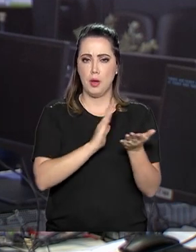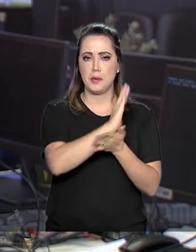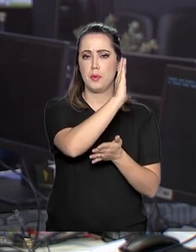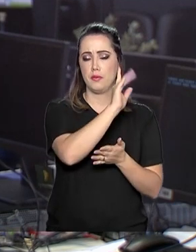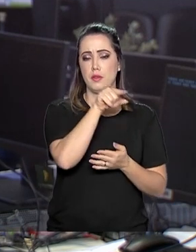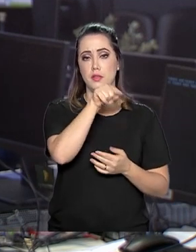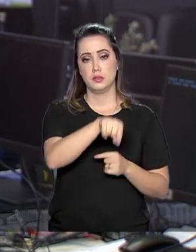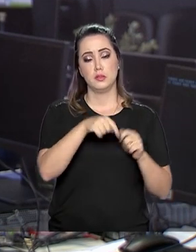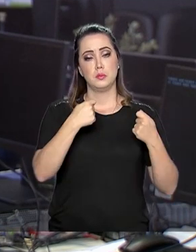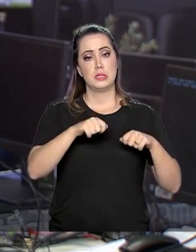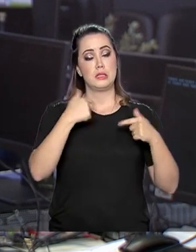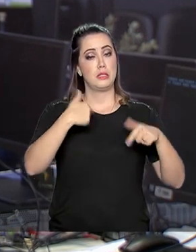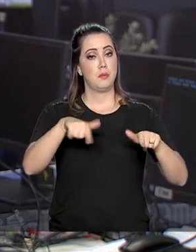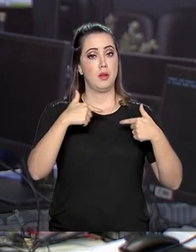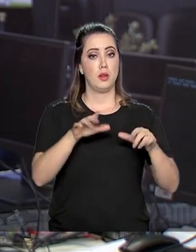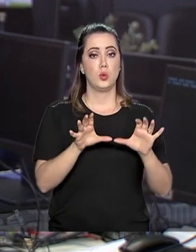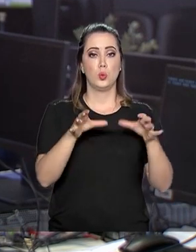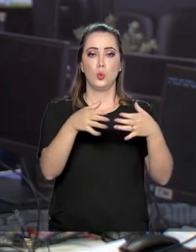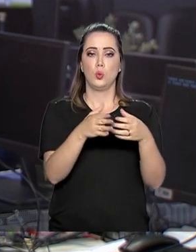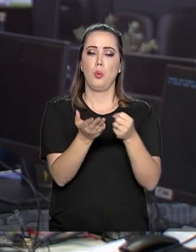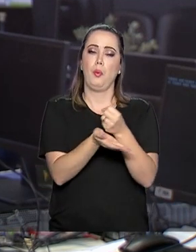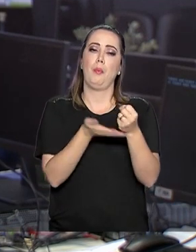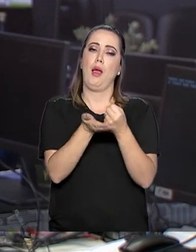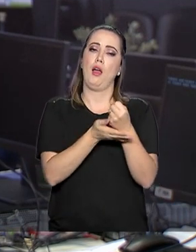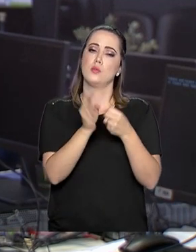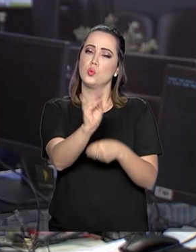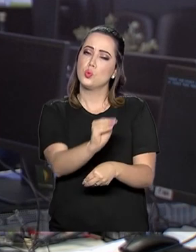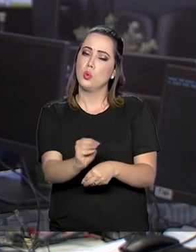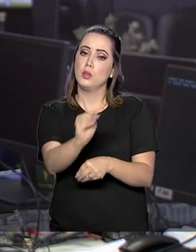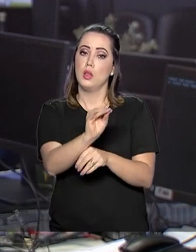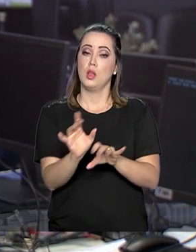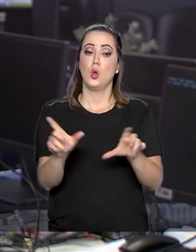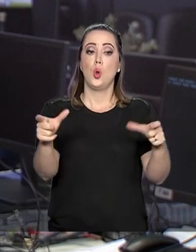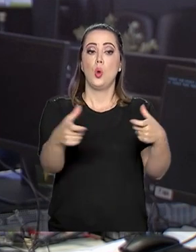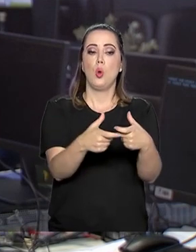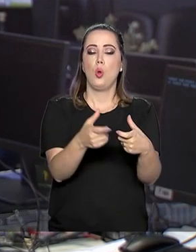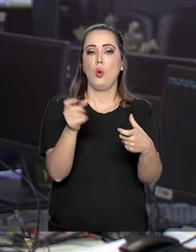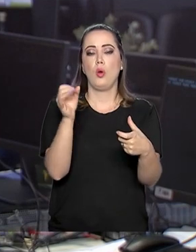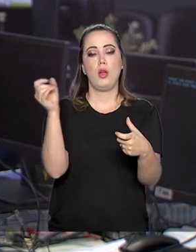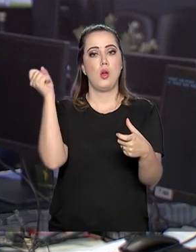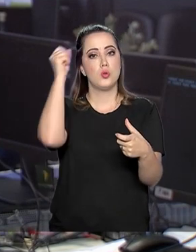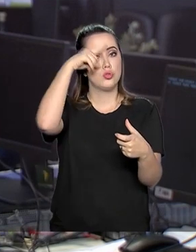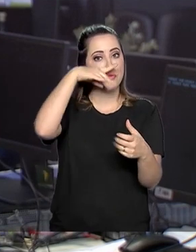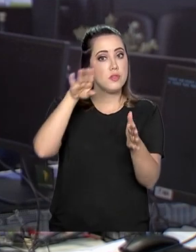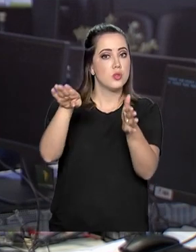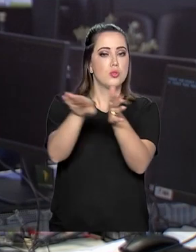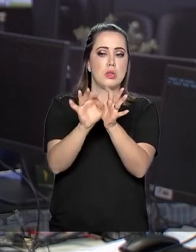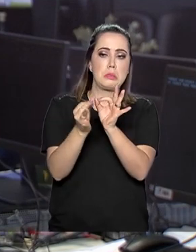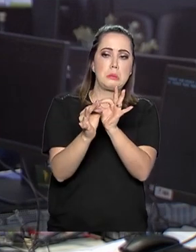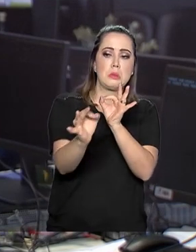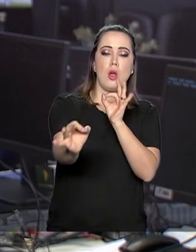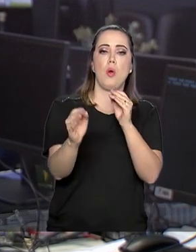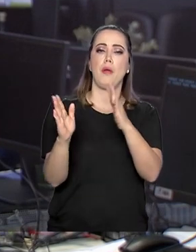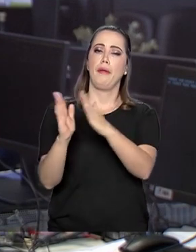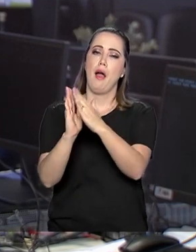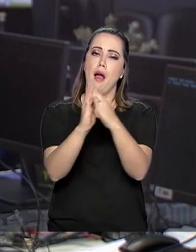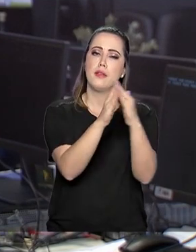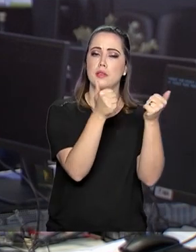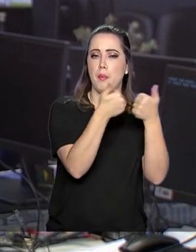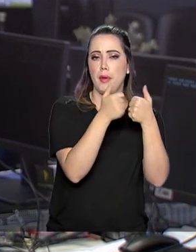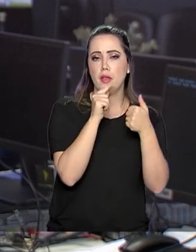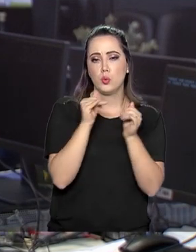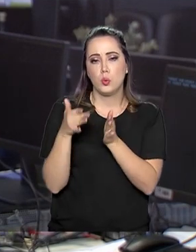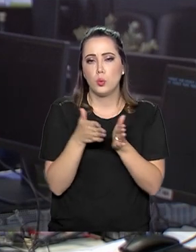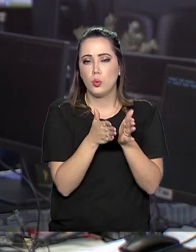de seleção deve atuar na atenção primária, principalmente em regiões de difícil acesso, como ribeirinhas, quilombolas,